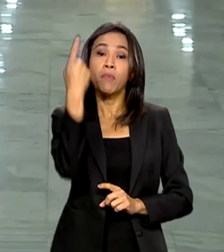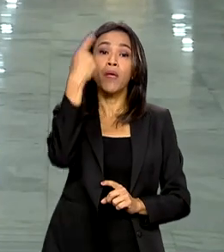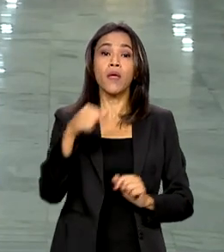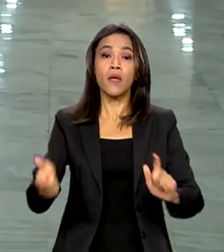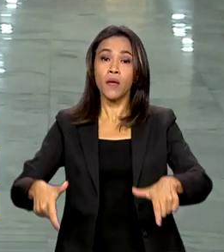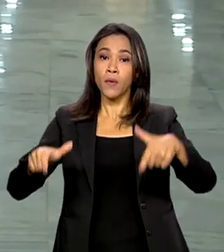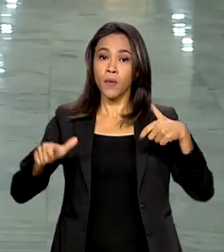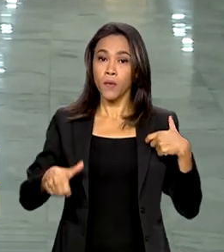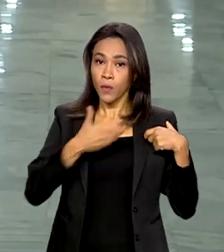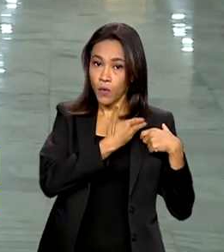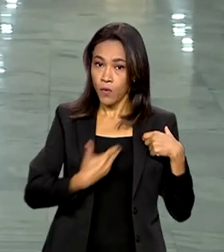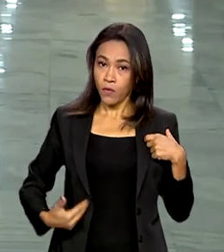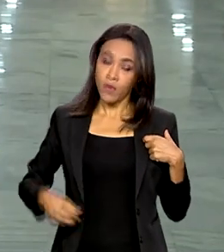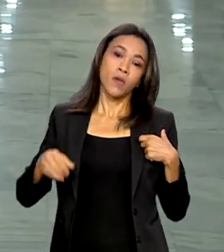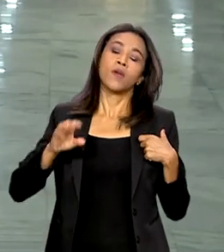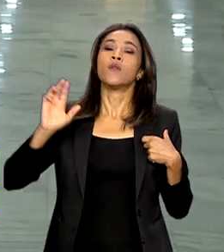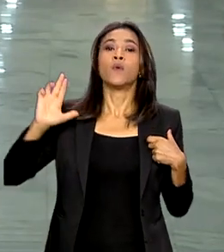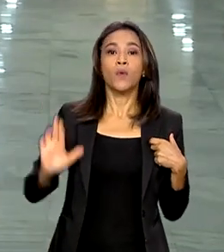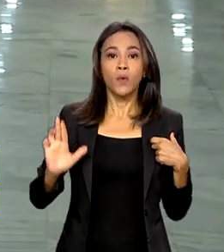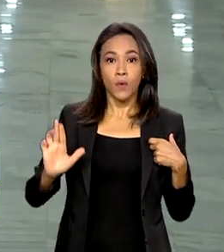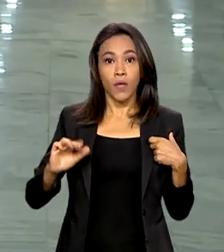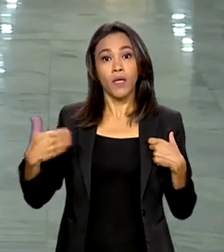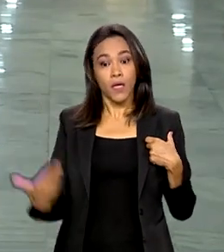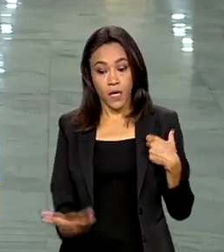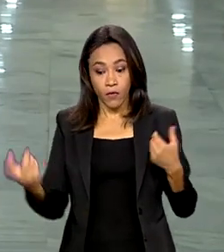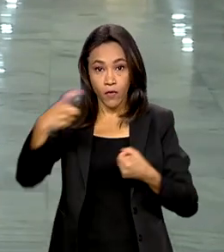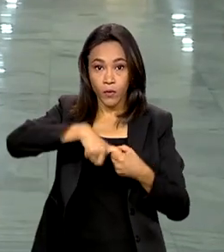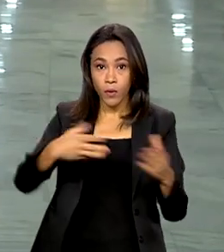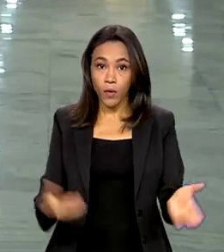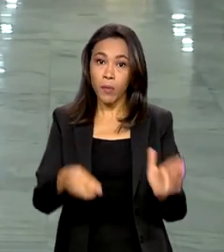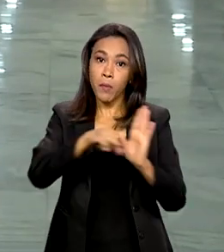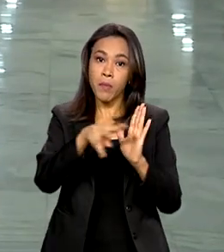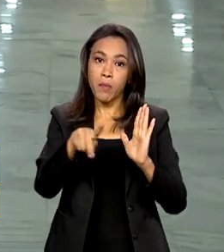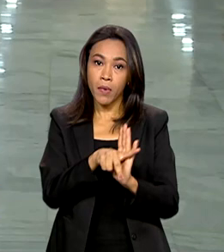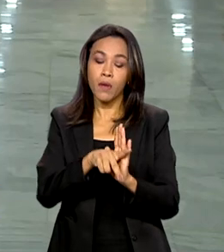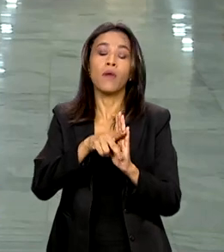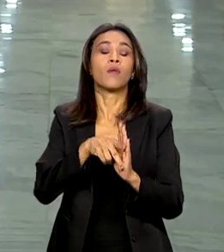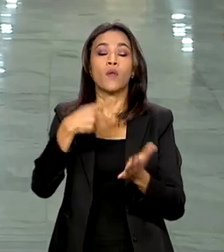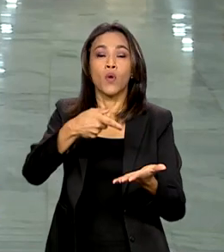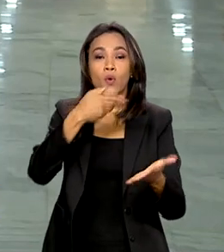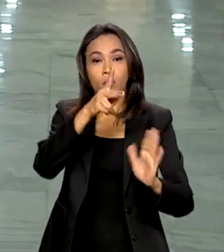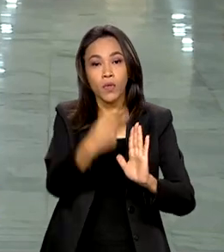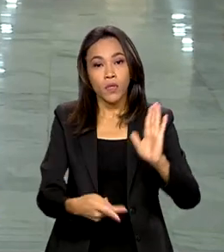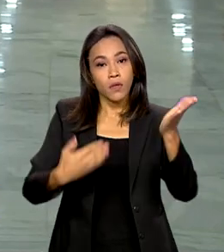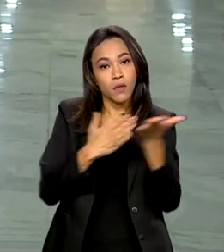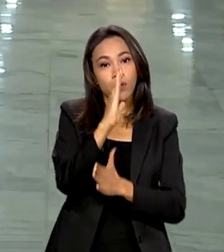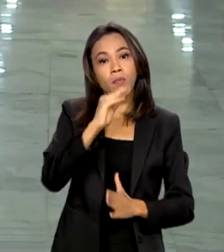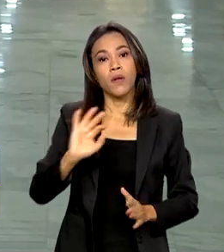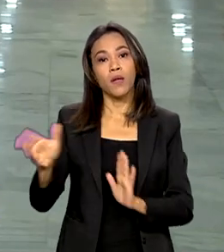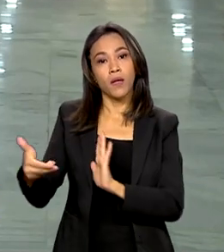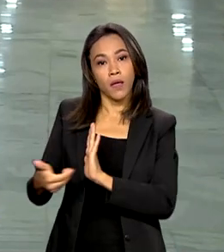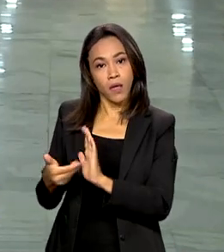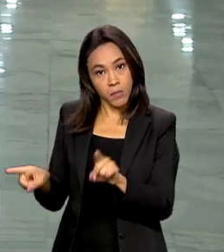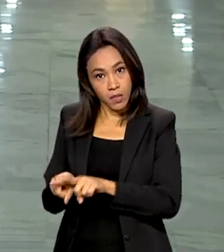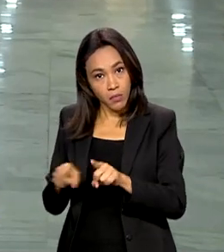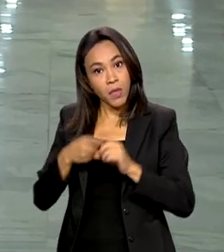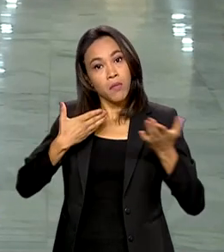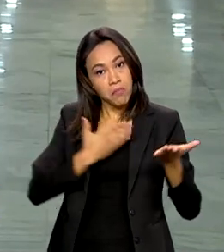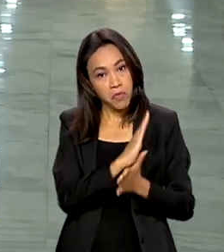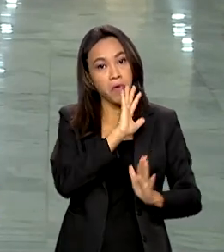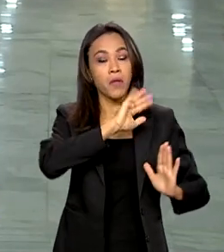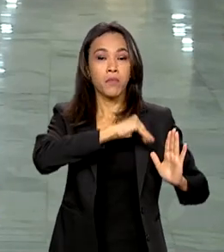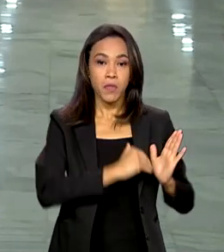março deste ano, via medida provisória. O projeto foi aprovado pela Câmara dos Deputados e pelo Senado Federal.